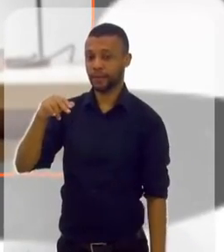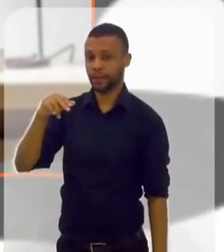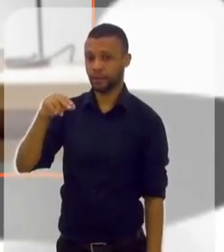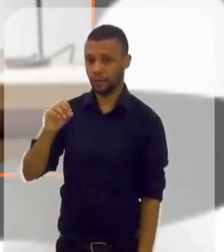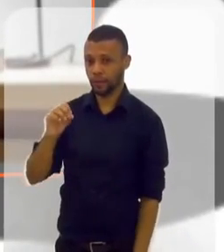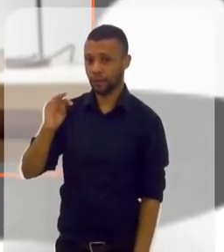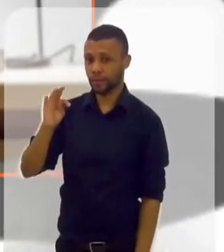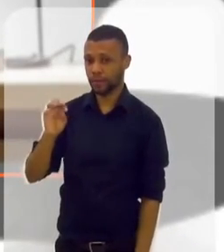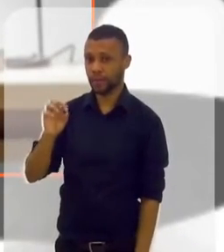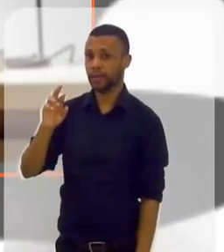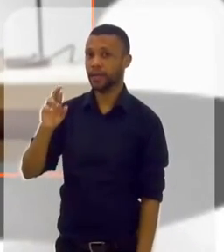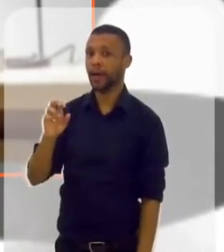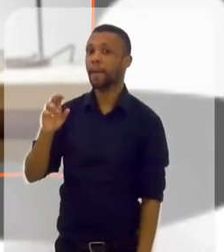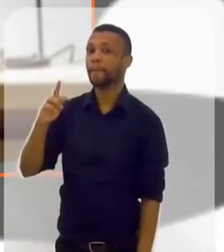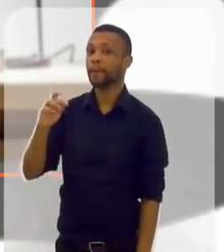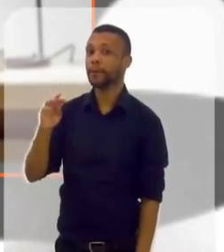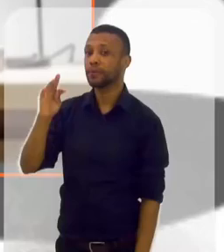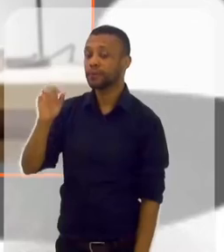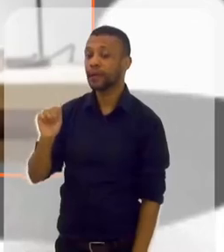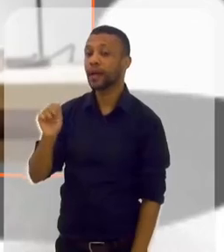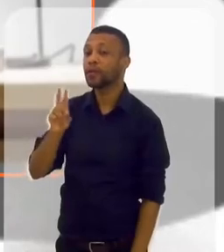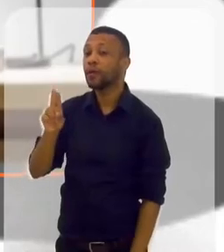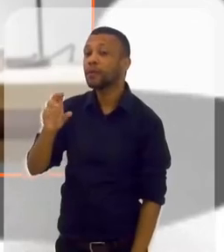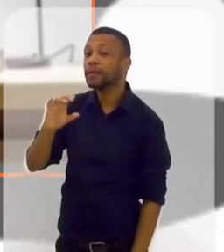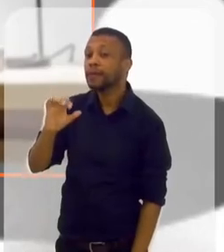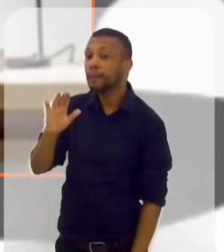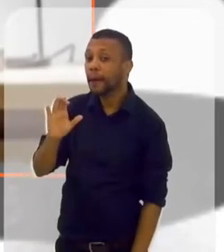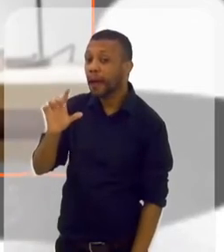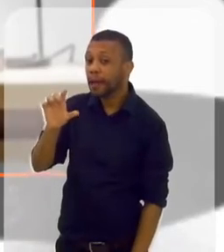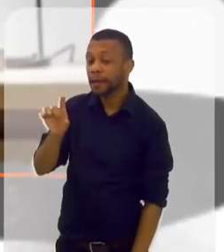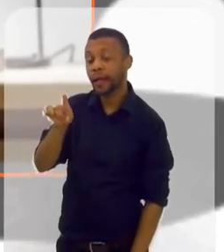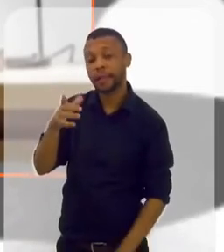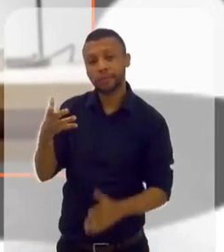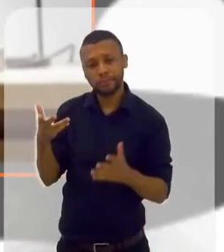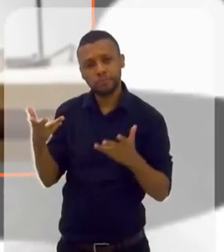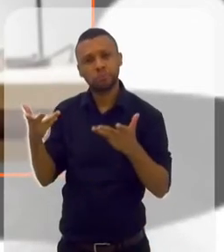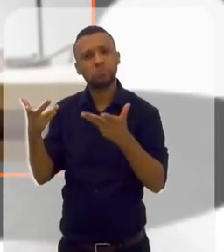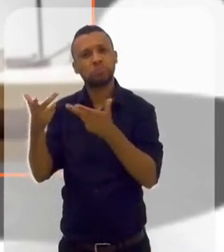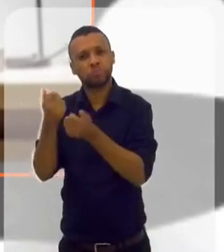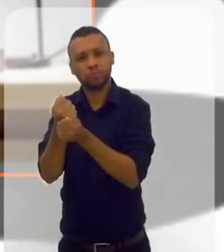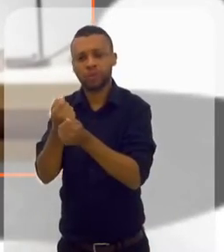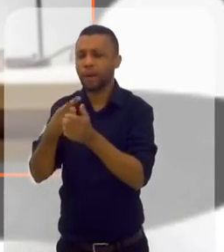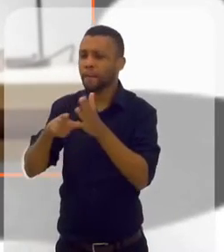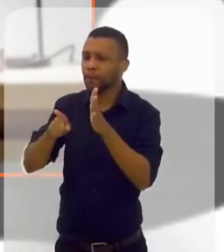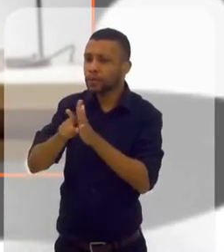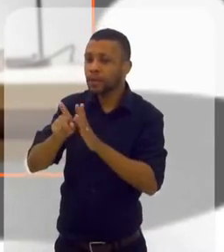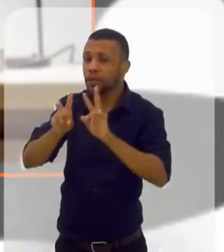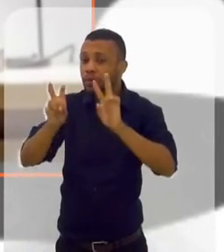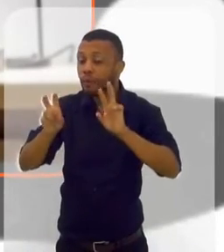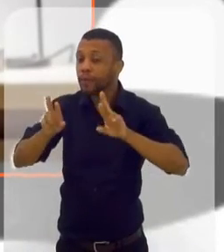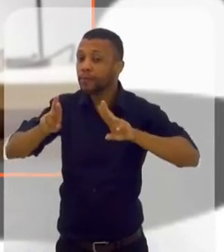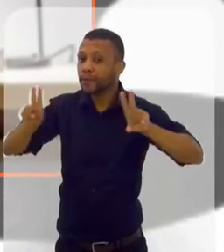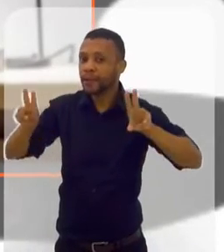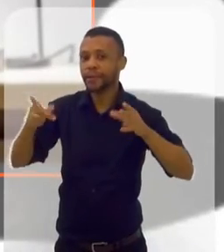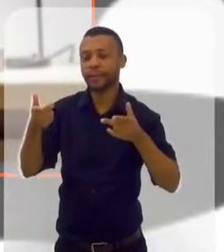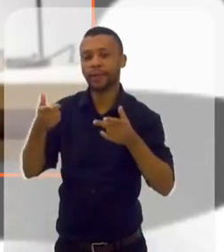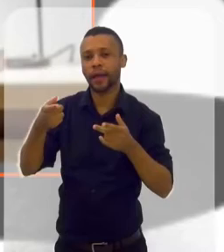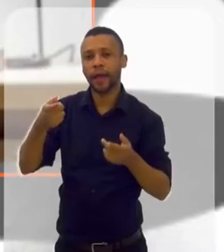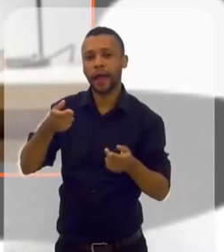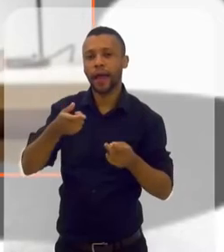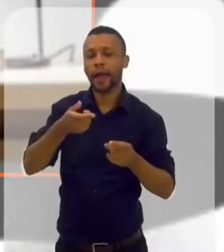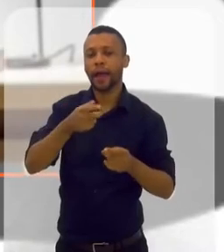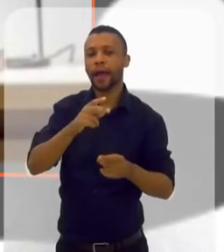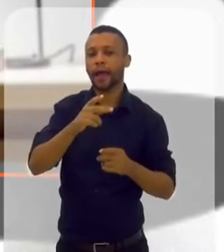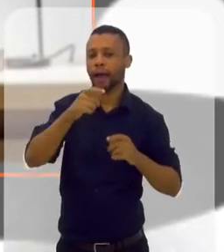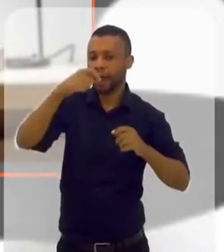intervalo, eu tenho até que ser rápida porque é tanta coisa, ela é tão rica, que é perguntando sobre a diferença entre hipnose e autoajuda e também